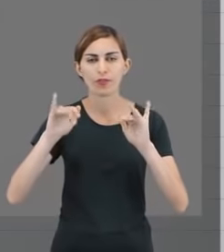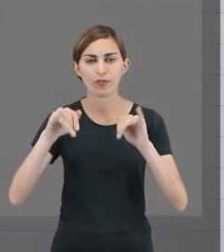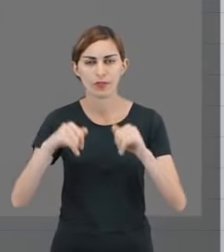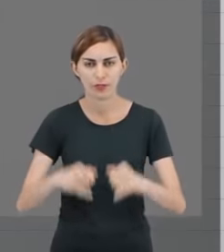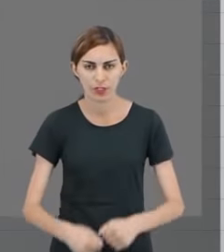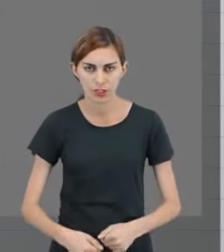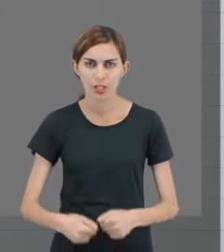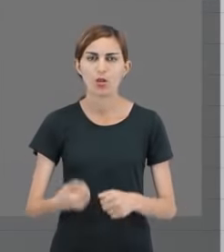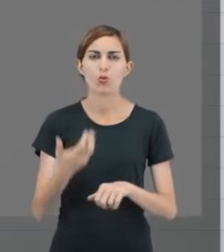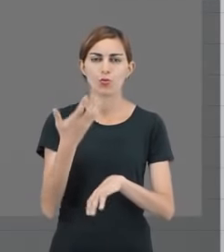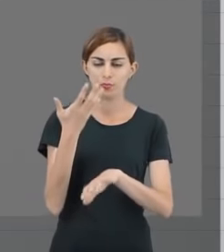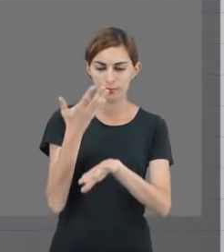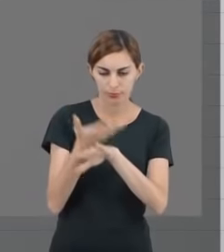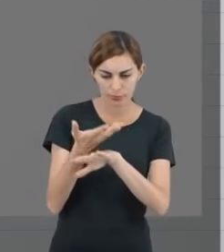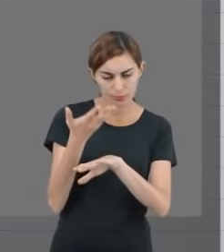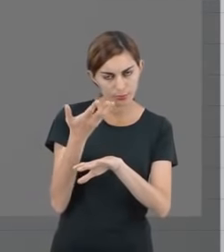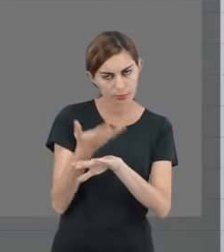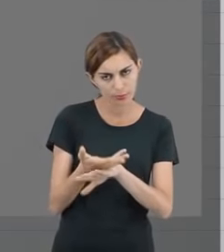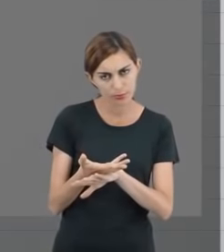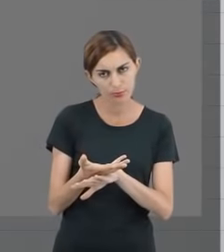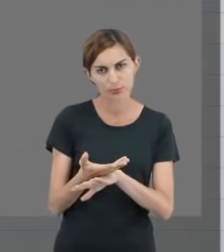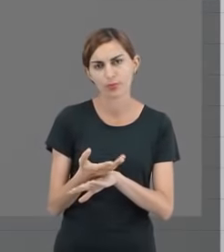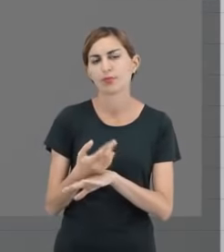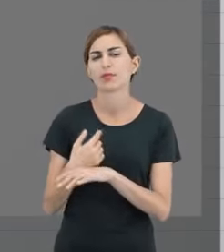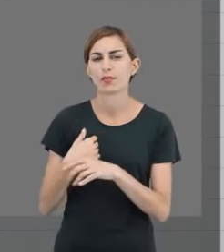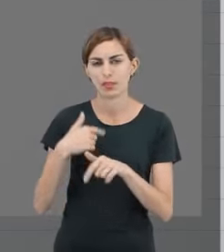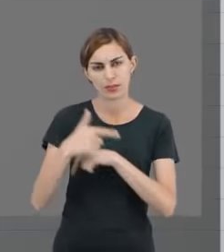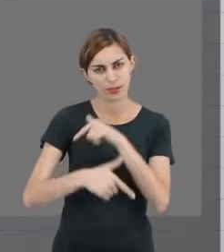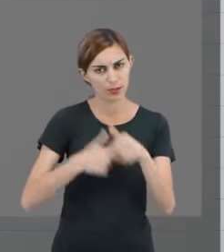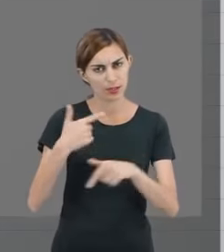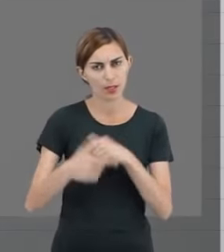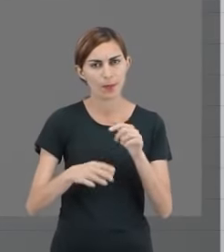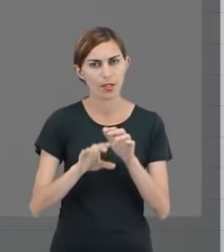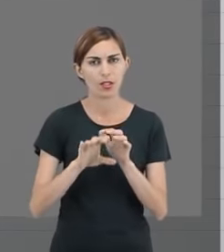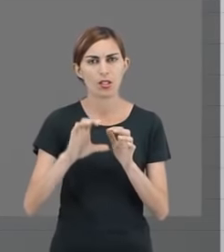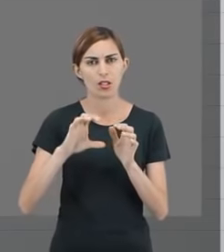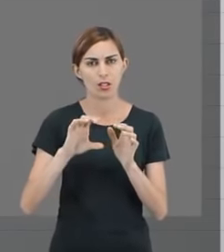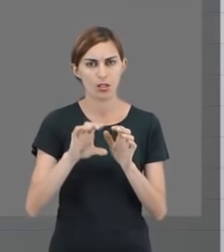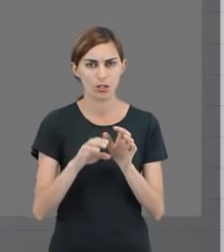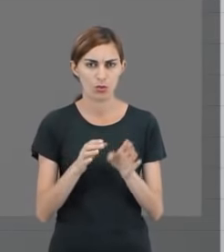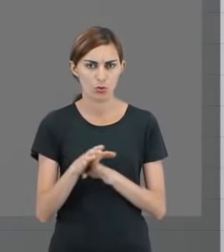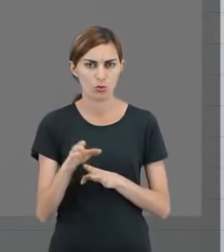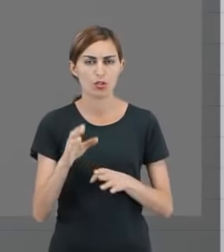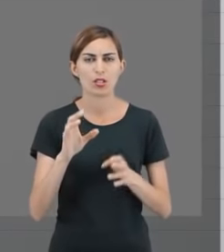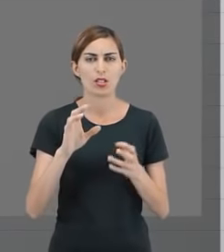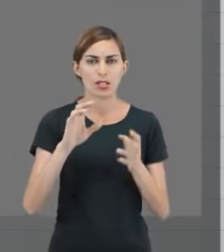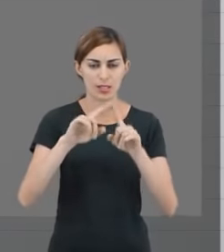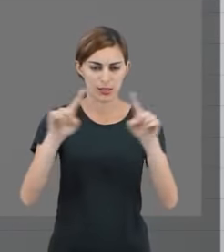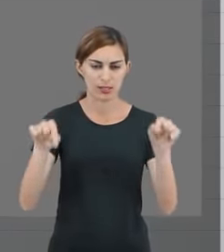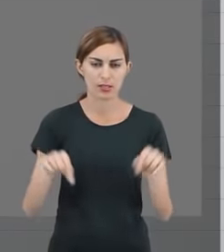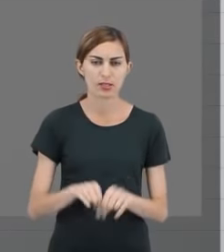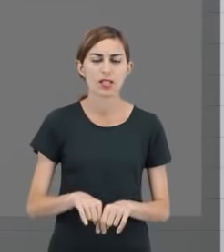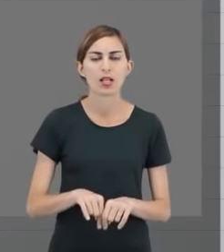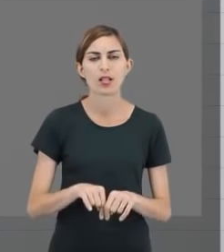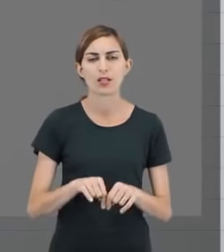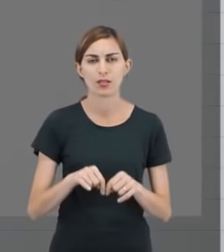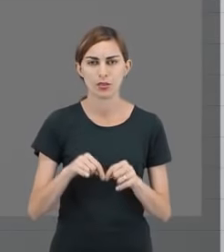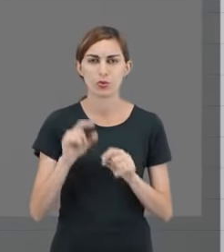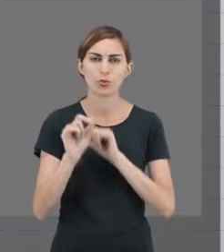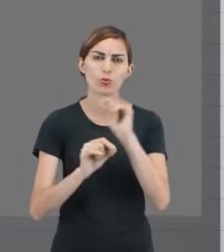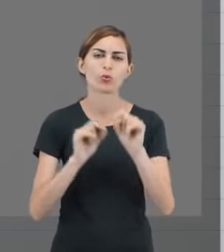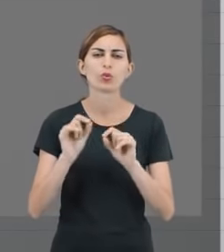da competência, que a gente trabalha aqui com o conceito de sala de aula invertida. O que quer dizer isso?